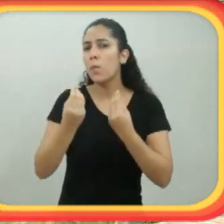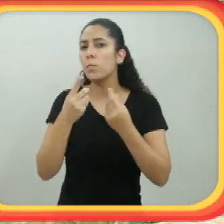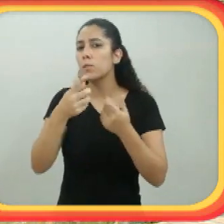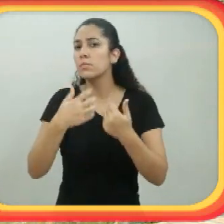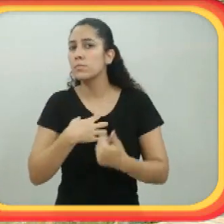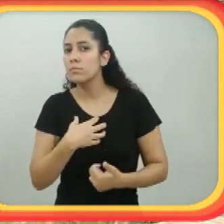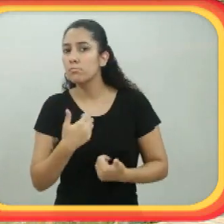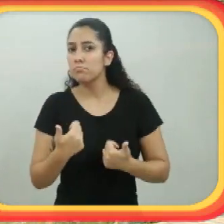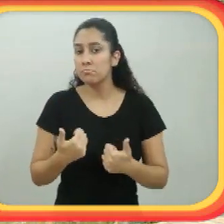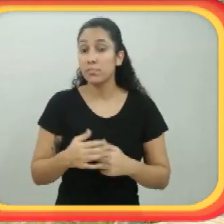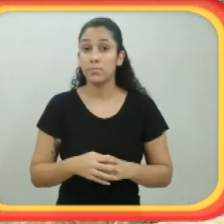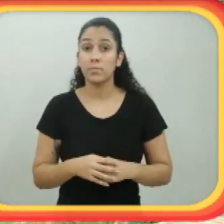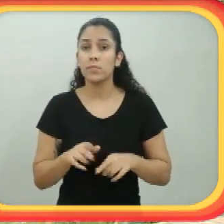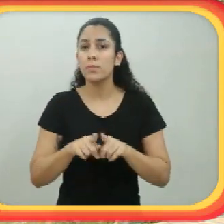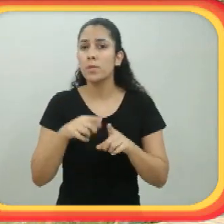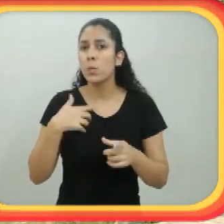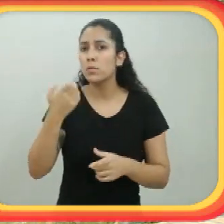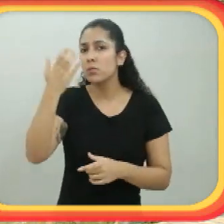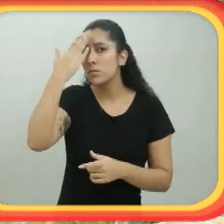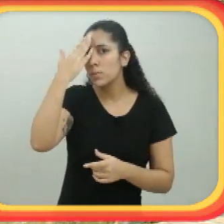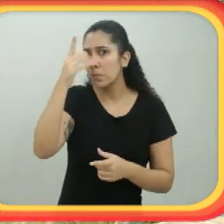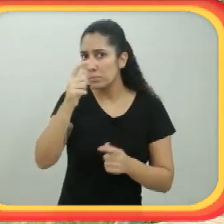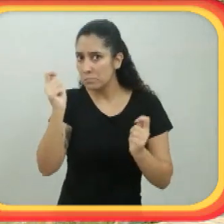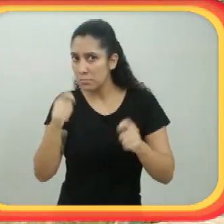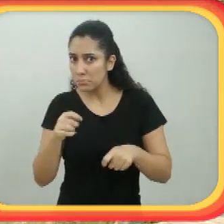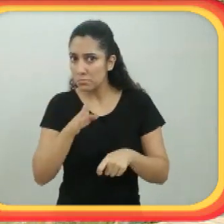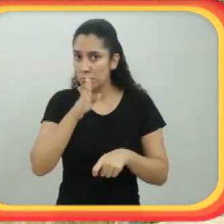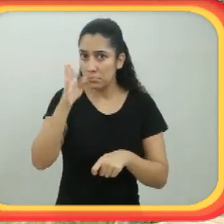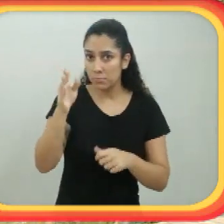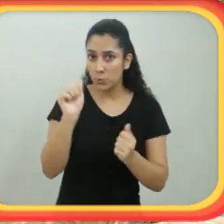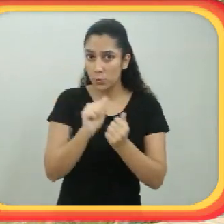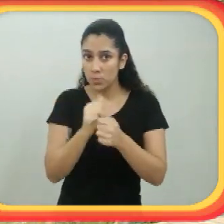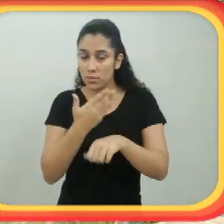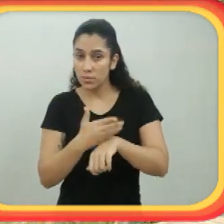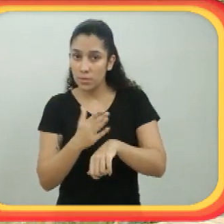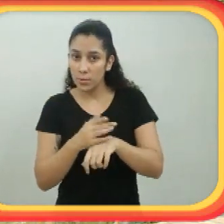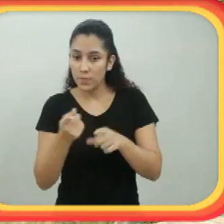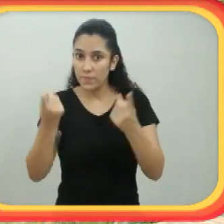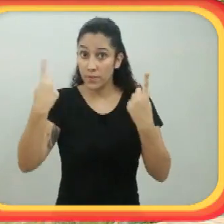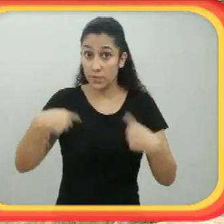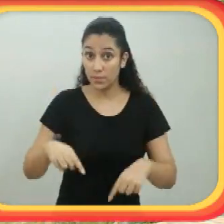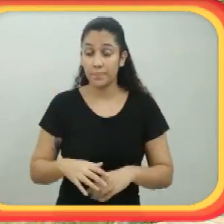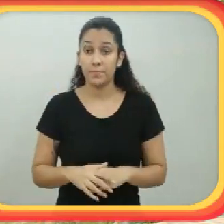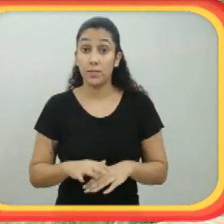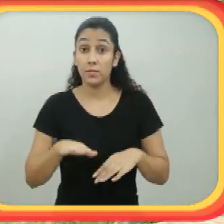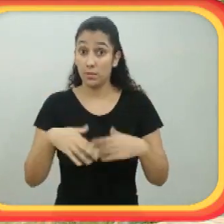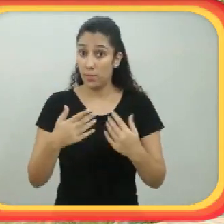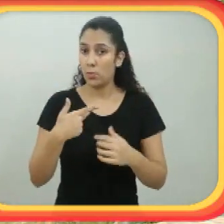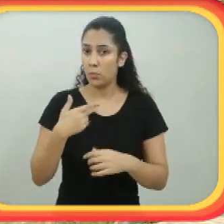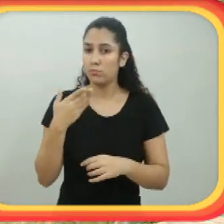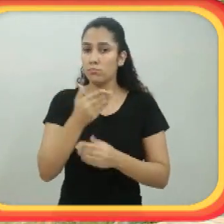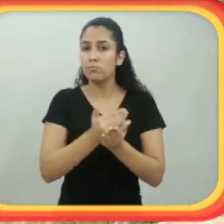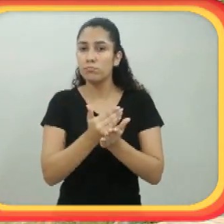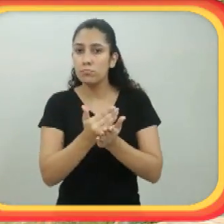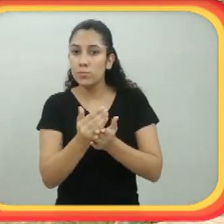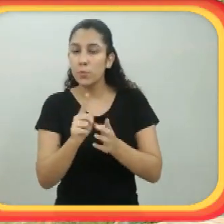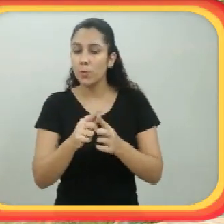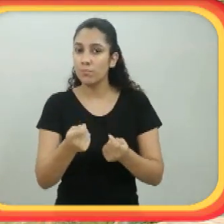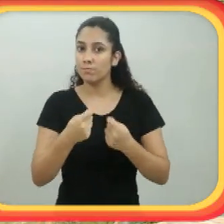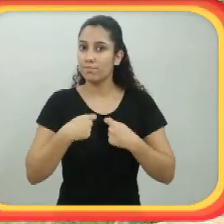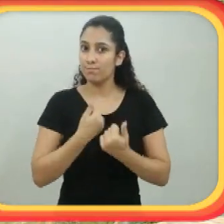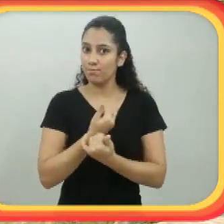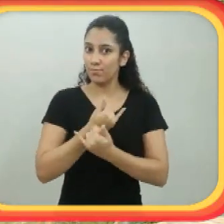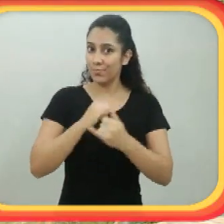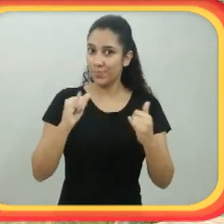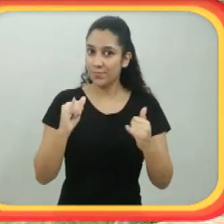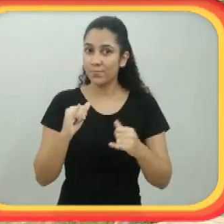eles falaram, olha, não é por você, é por nós. A gente precisa saber como você está para saber até onde a gente